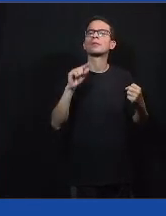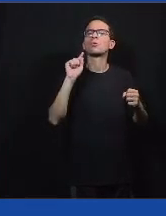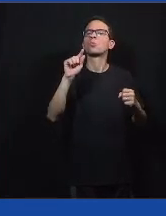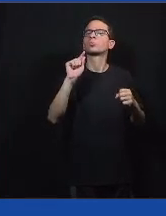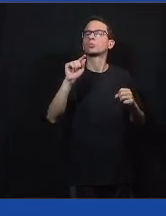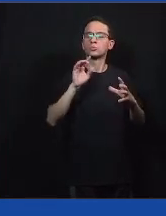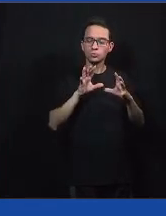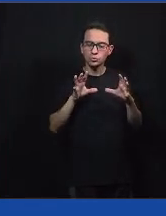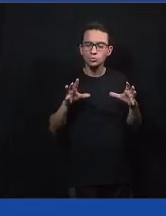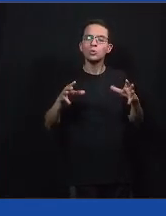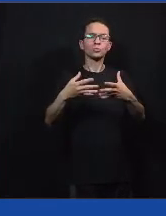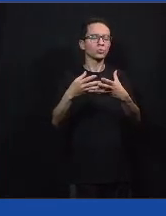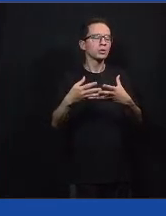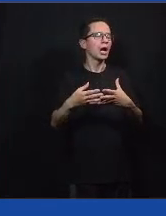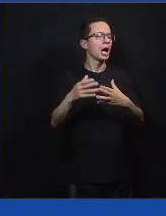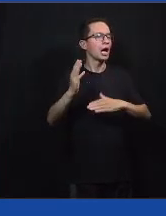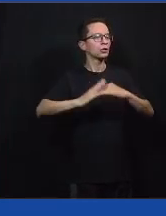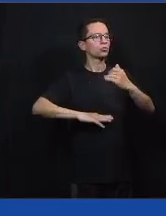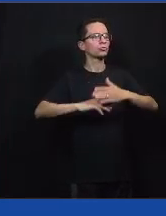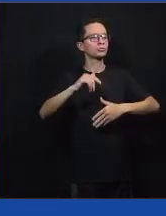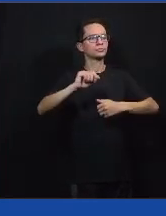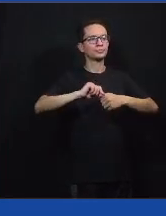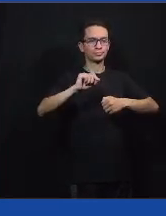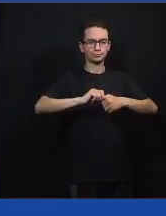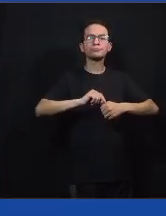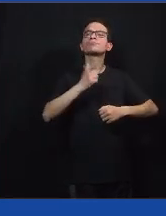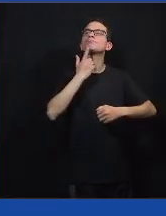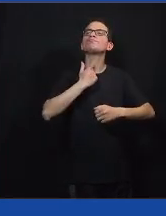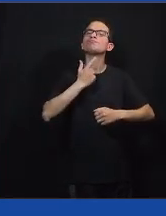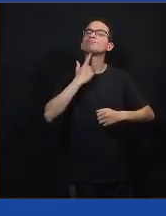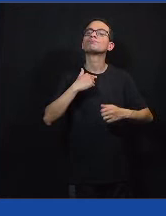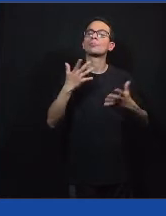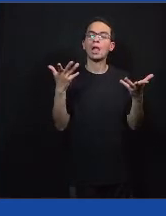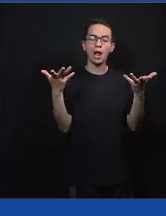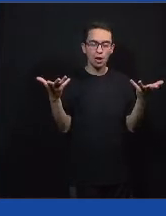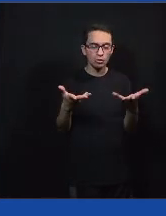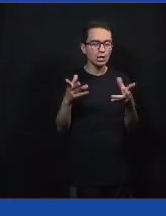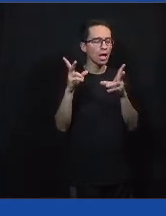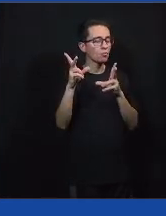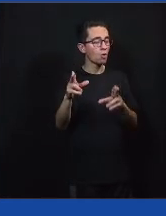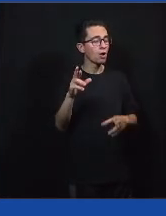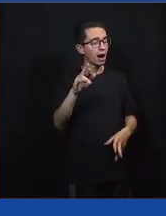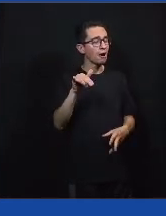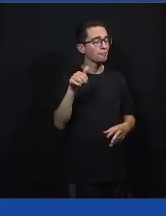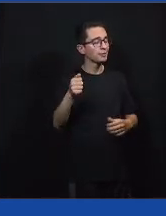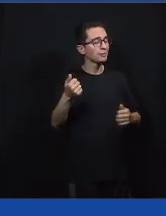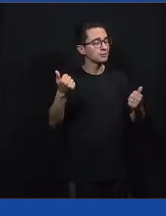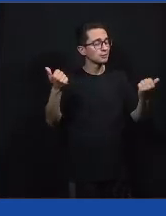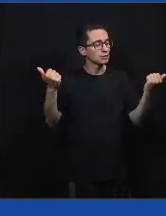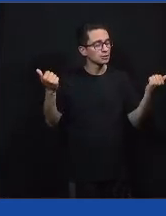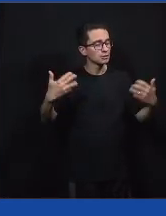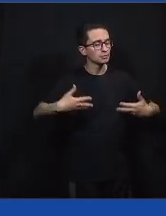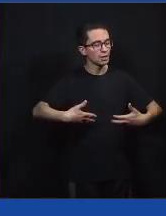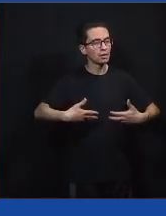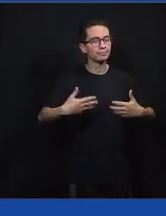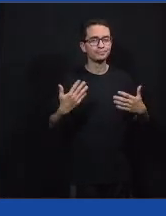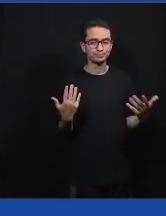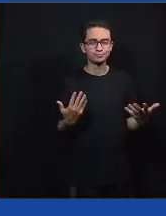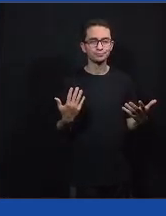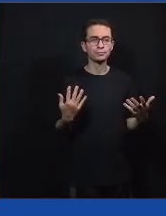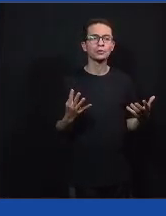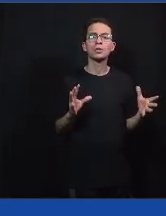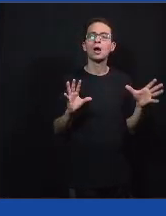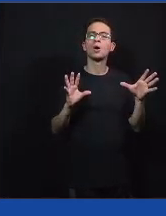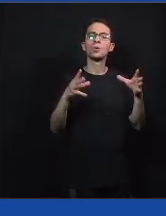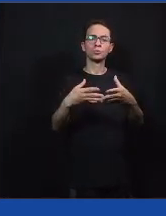vontade, como a Rafa disse agora há pouco. Então, assim, é preciso a mobilização e participação em grupos,